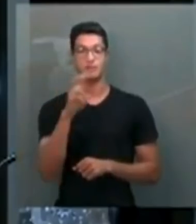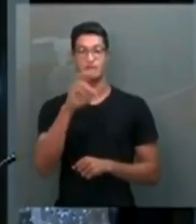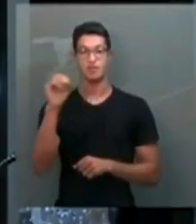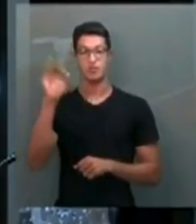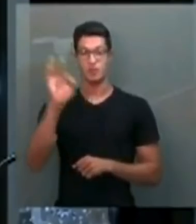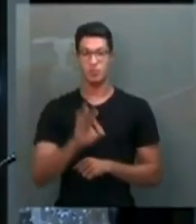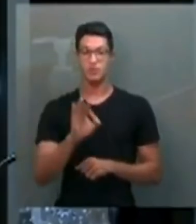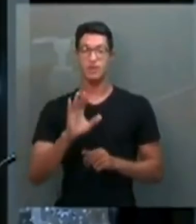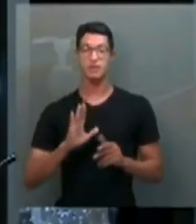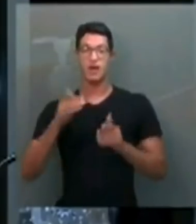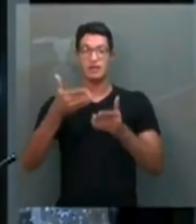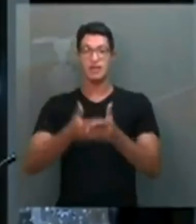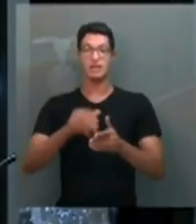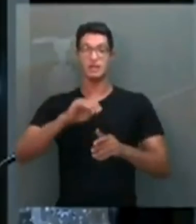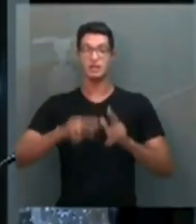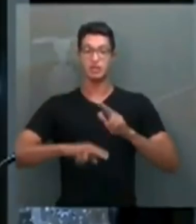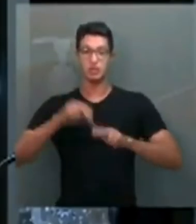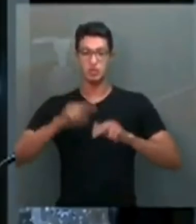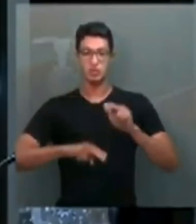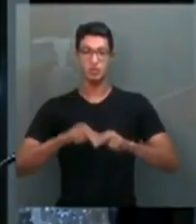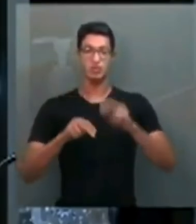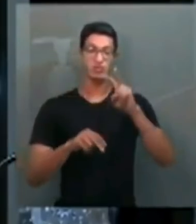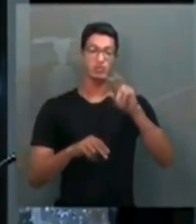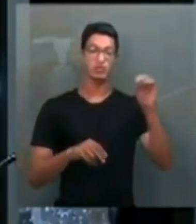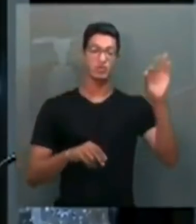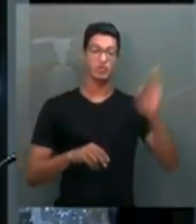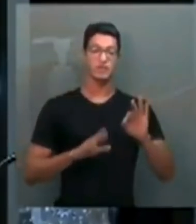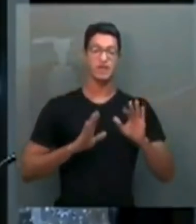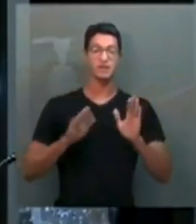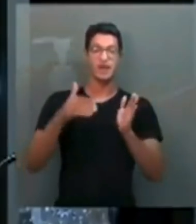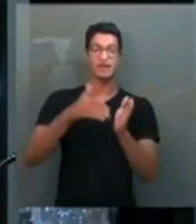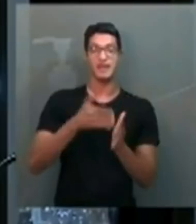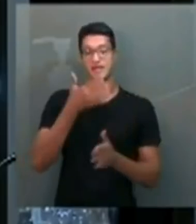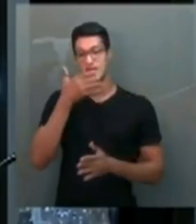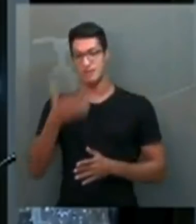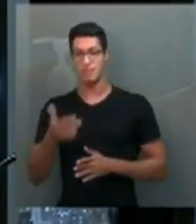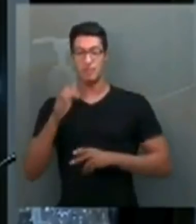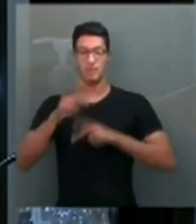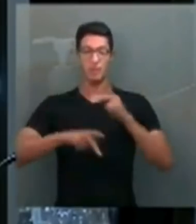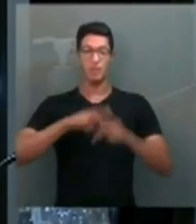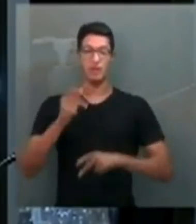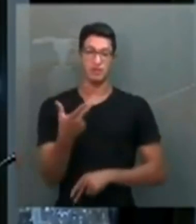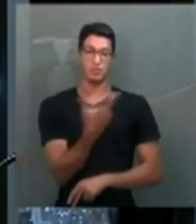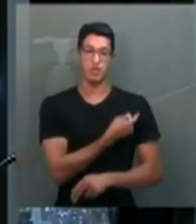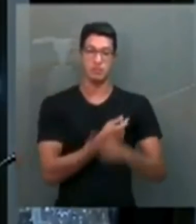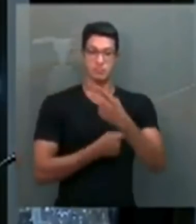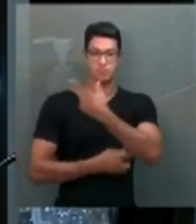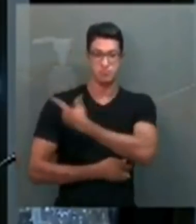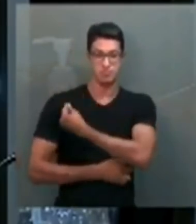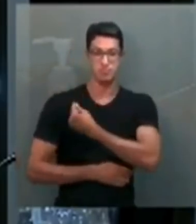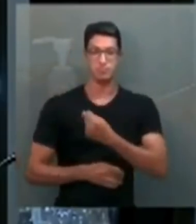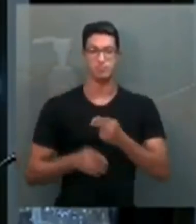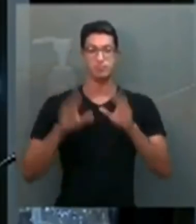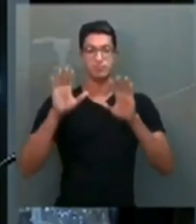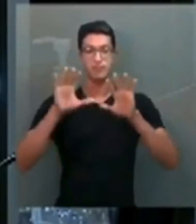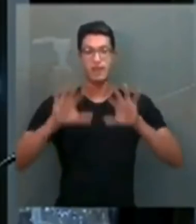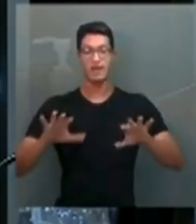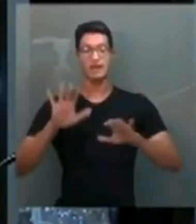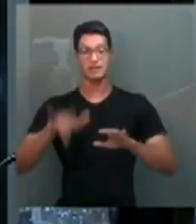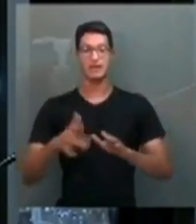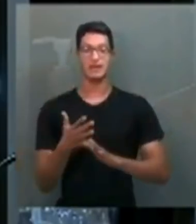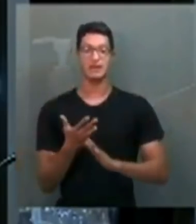% até junho, 50% até dezembro da população vacinável. Esse é